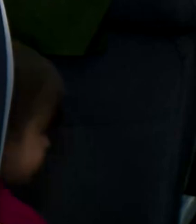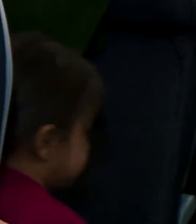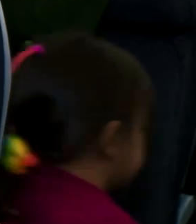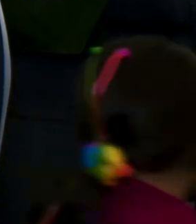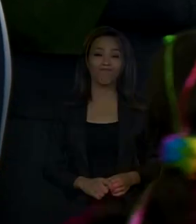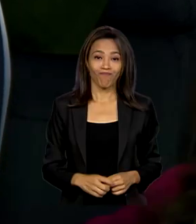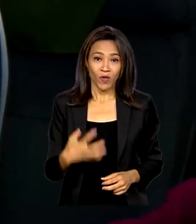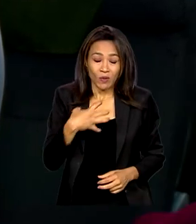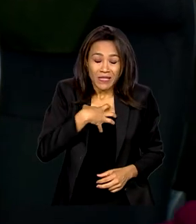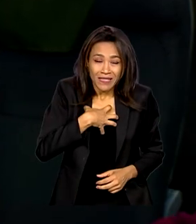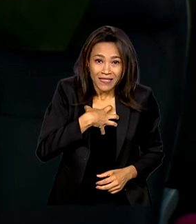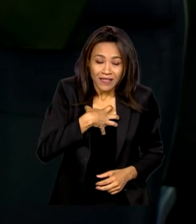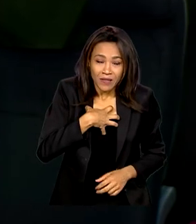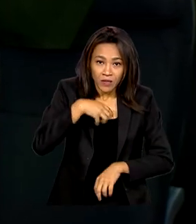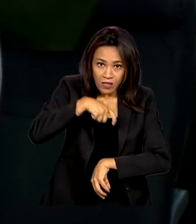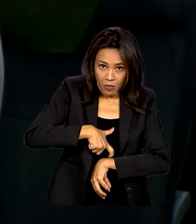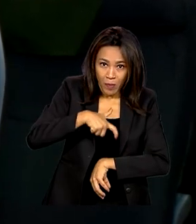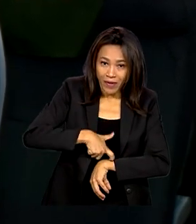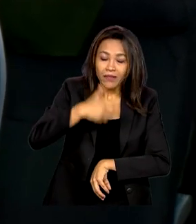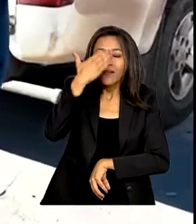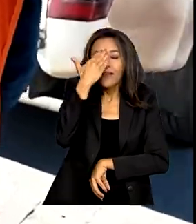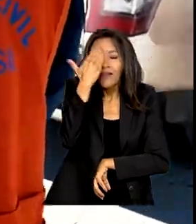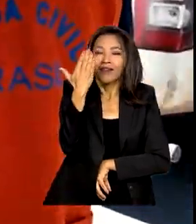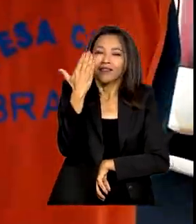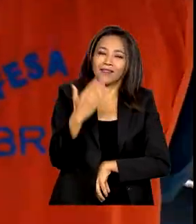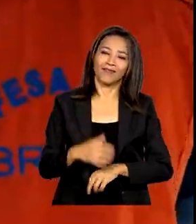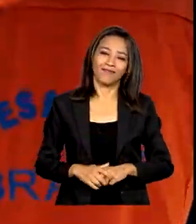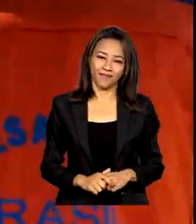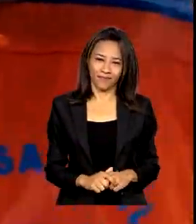O sentimento que eu tenho nesse momento é de muita gratidão.